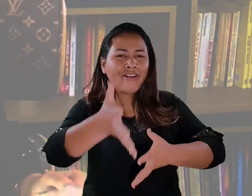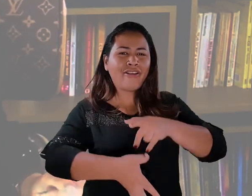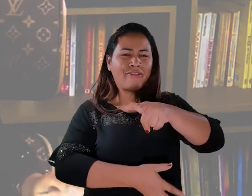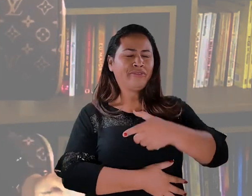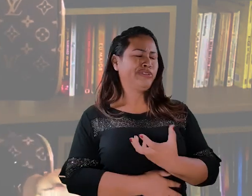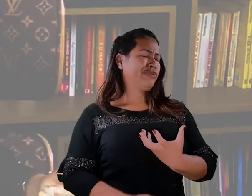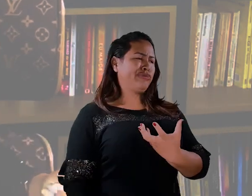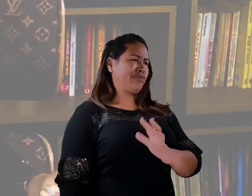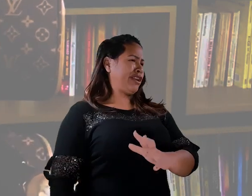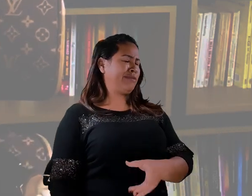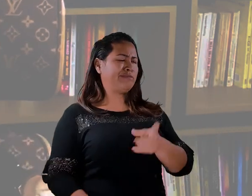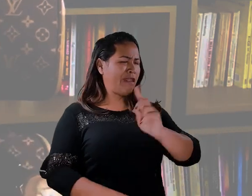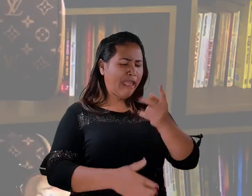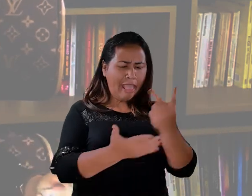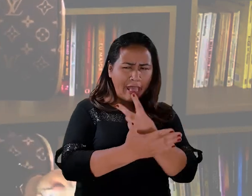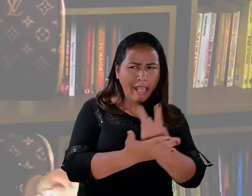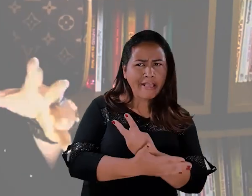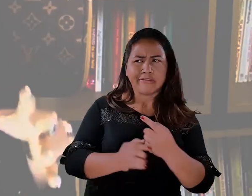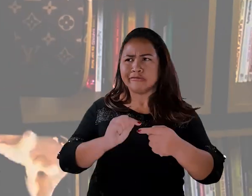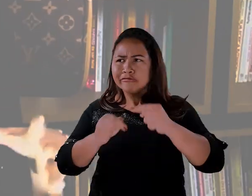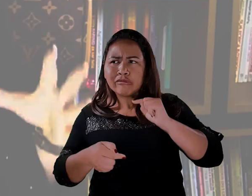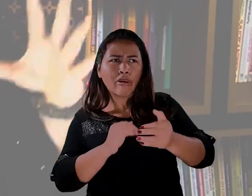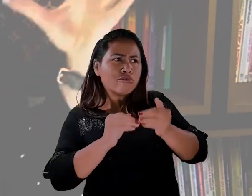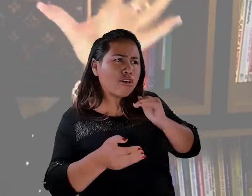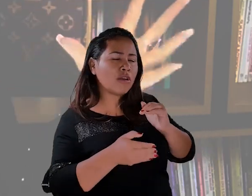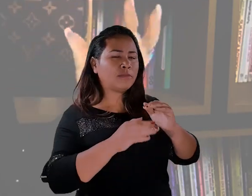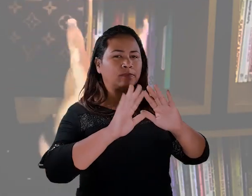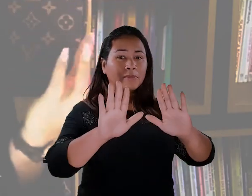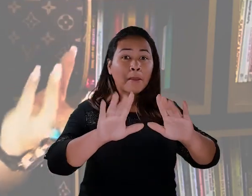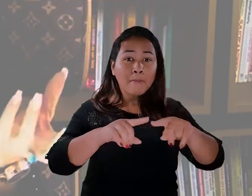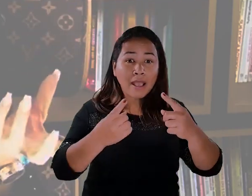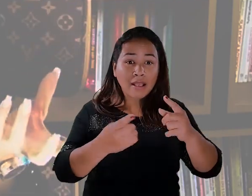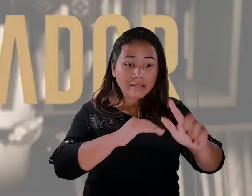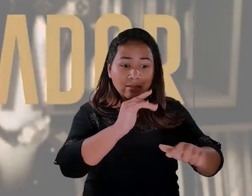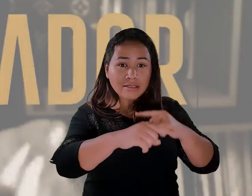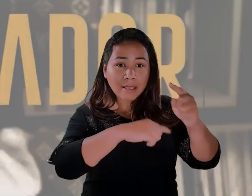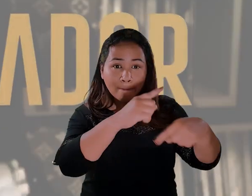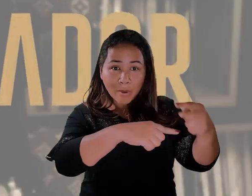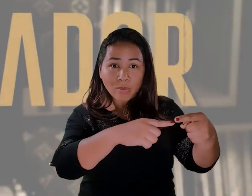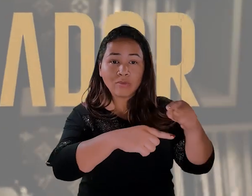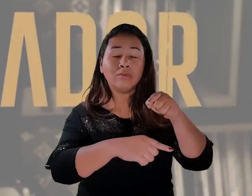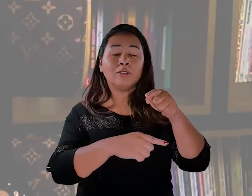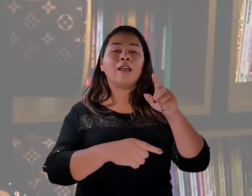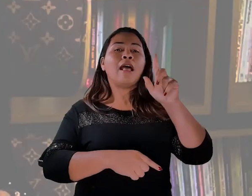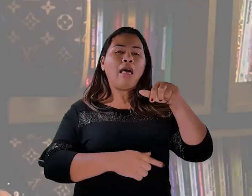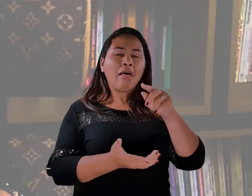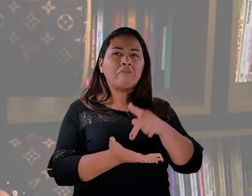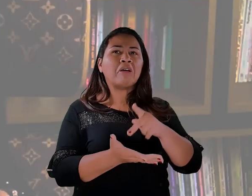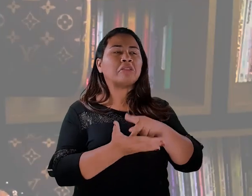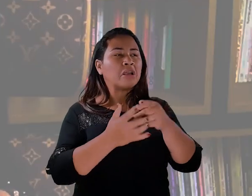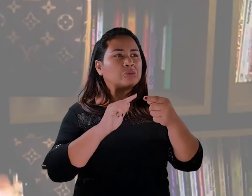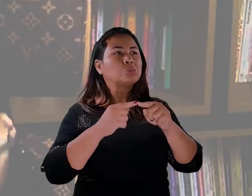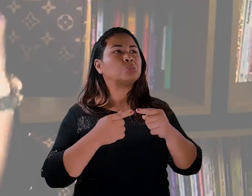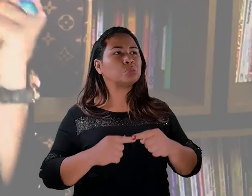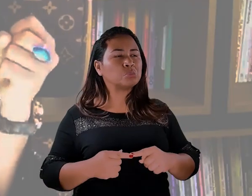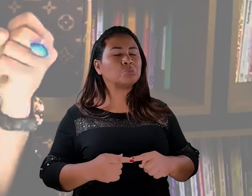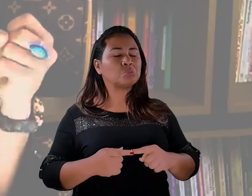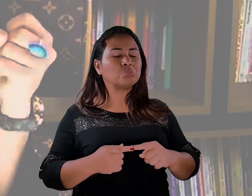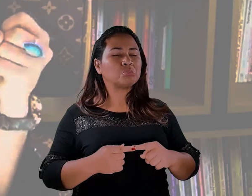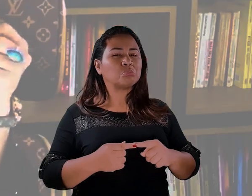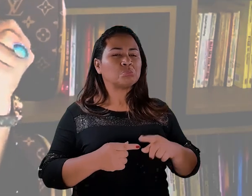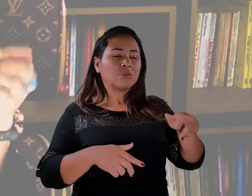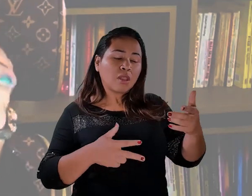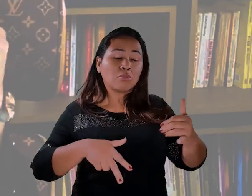você vai ficar ali. Caramba, é verdade. Então, o lugar contrário é o holococriador. A vítima e o